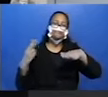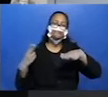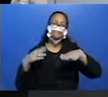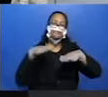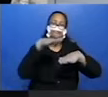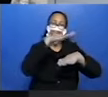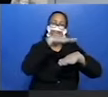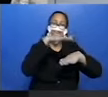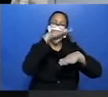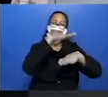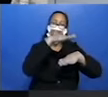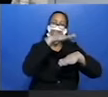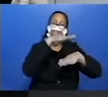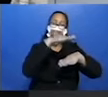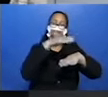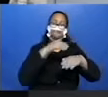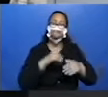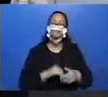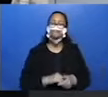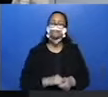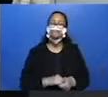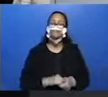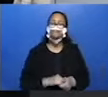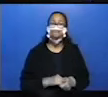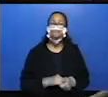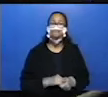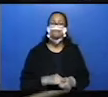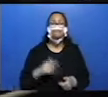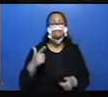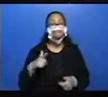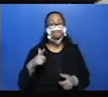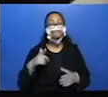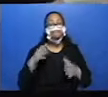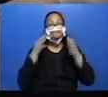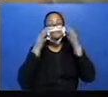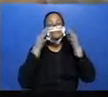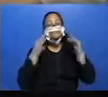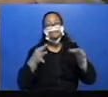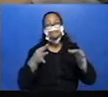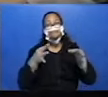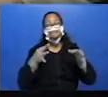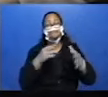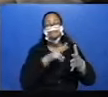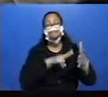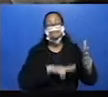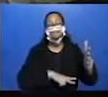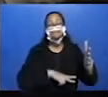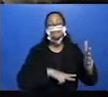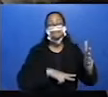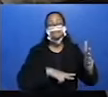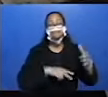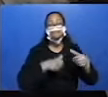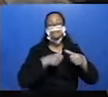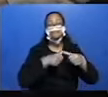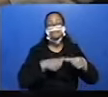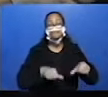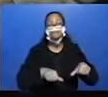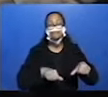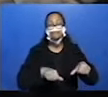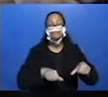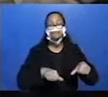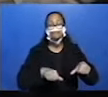de nós? Novamente, prestem atenção à leitura. Porque se você ler aqui, ó. Ele está no